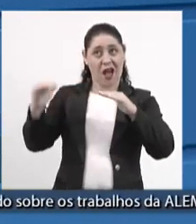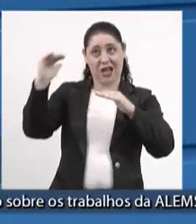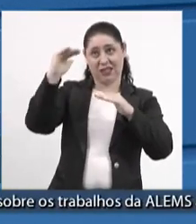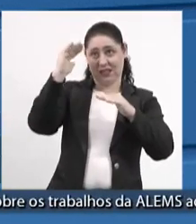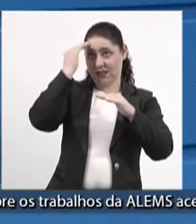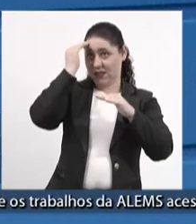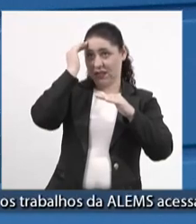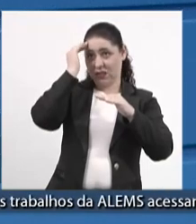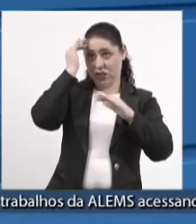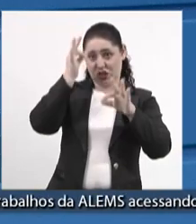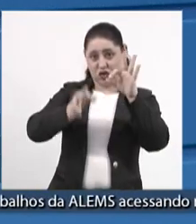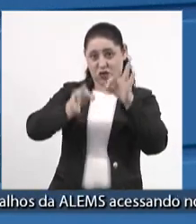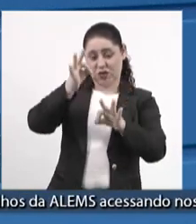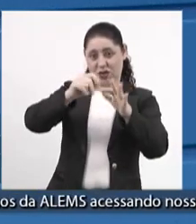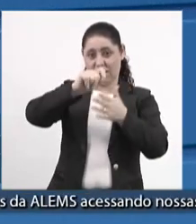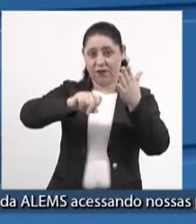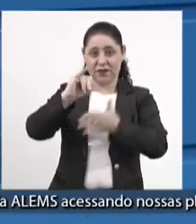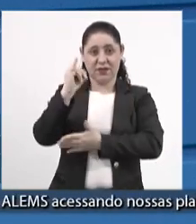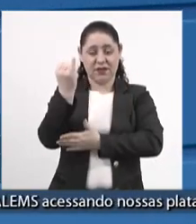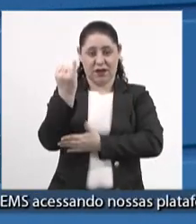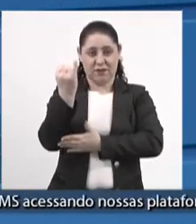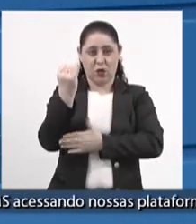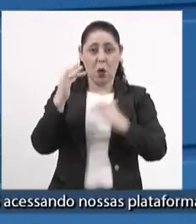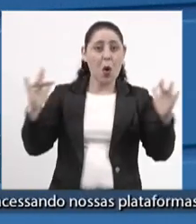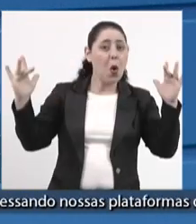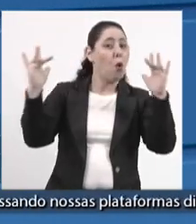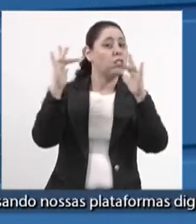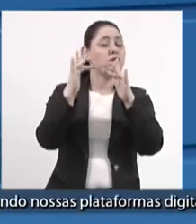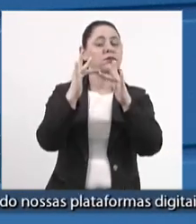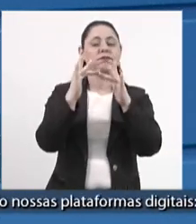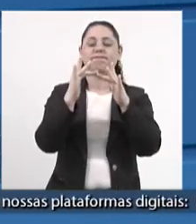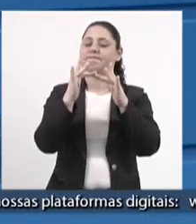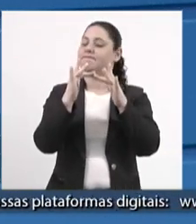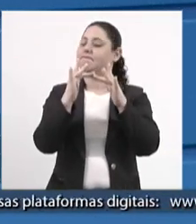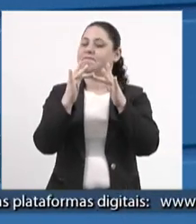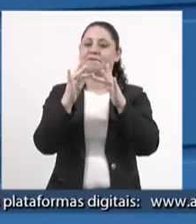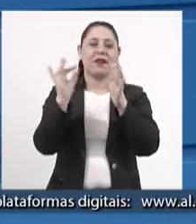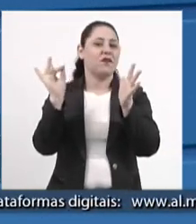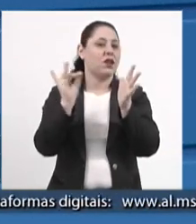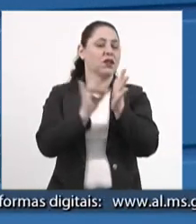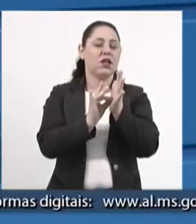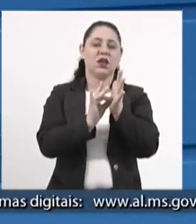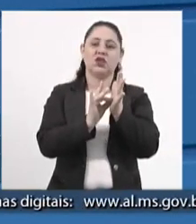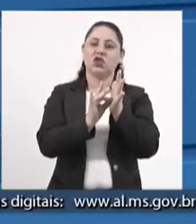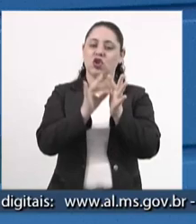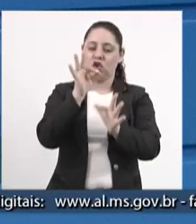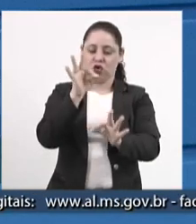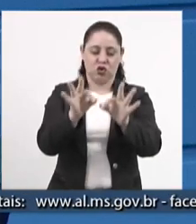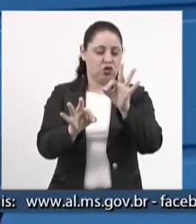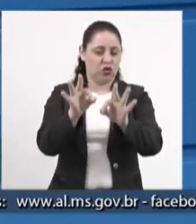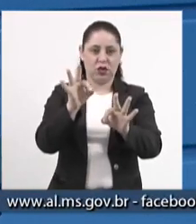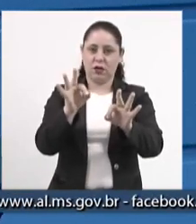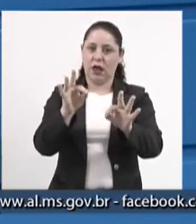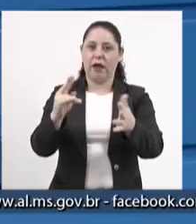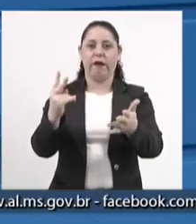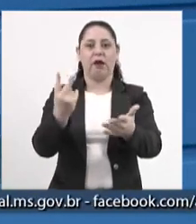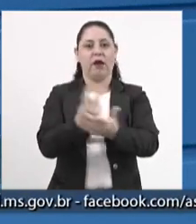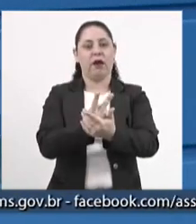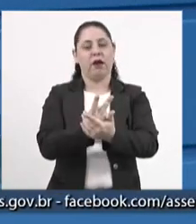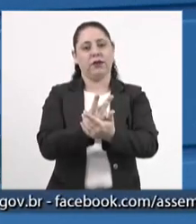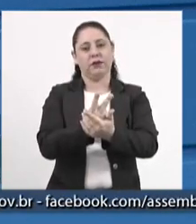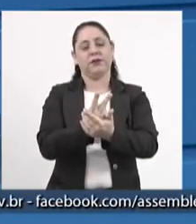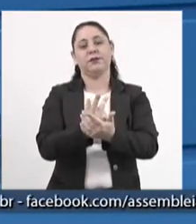entendem que há justiça fiscal quando você unifica. Na verdade, essa injustiça, essa justiça é uma injustiça,